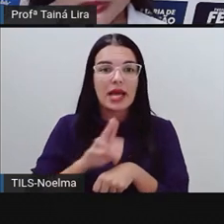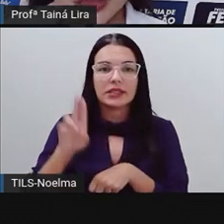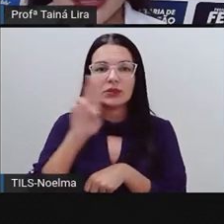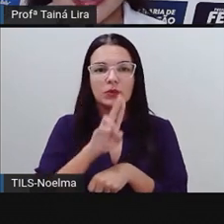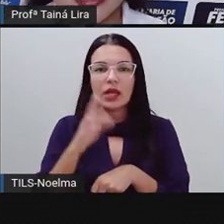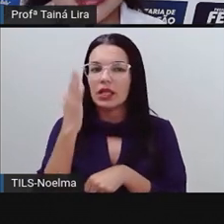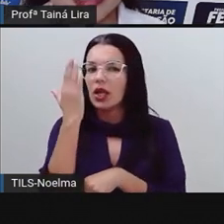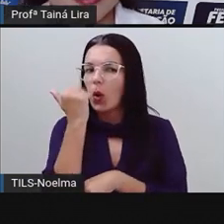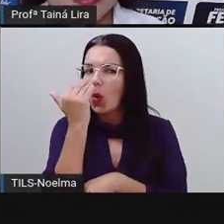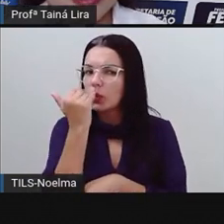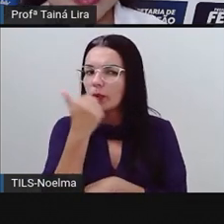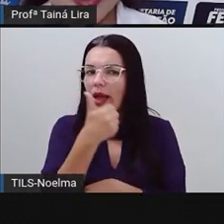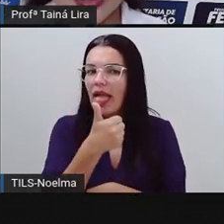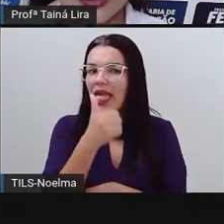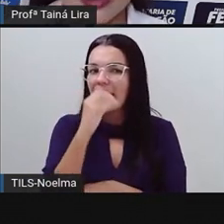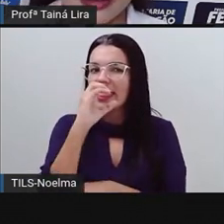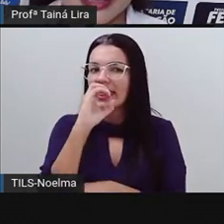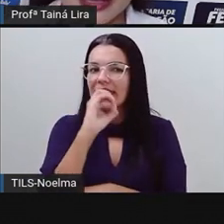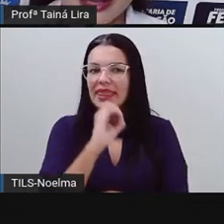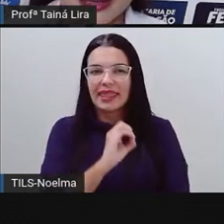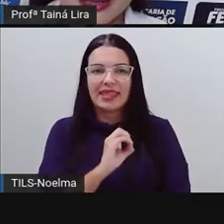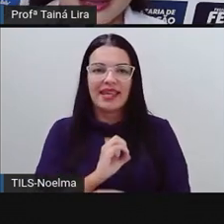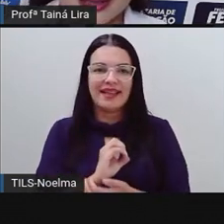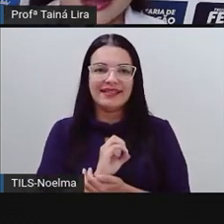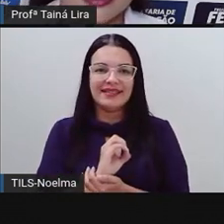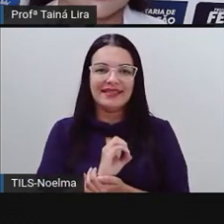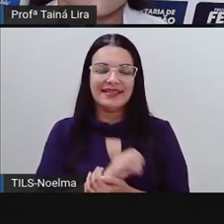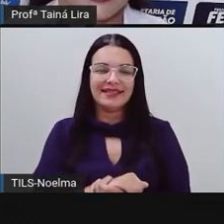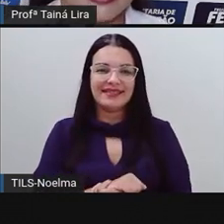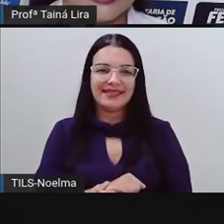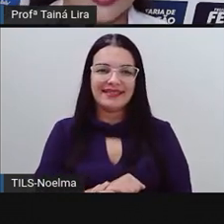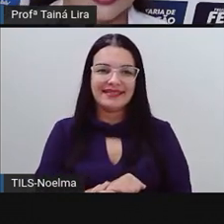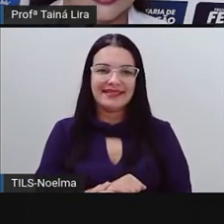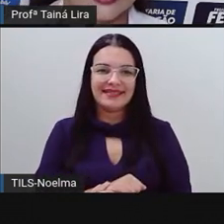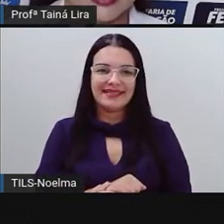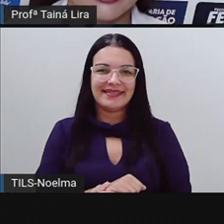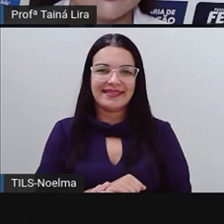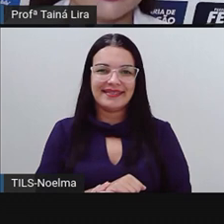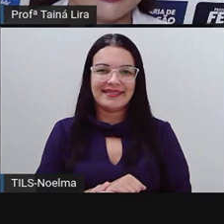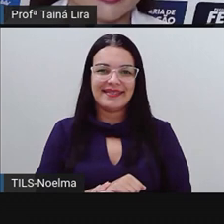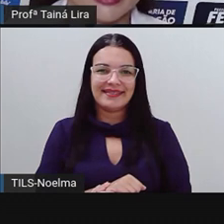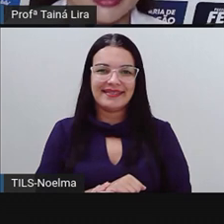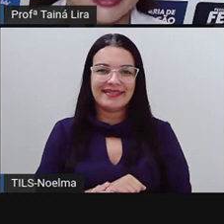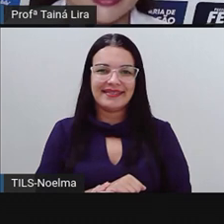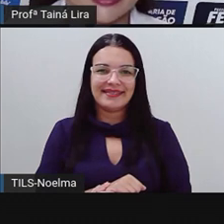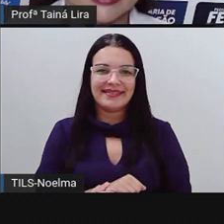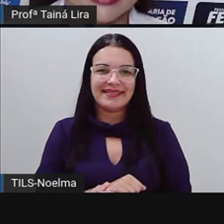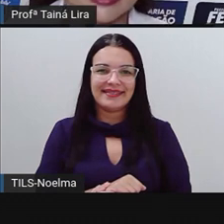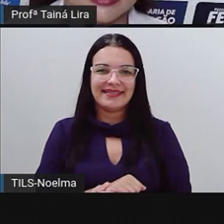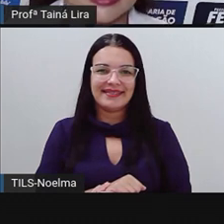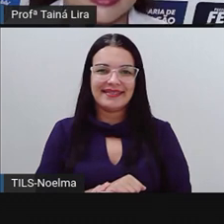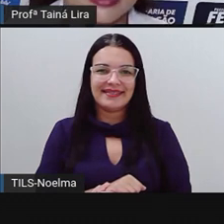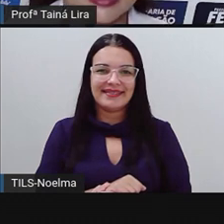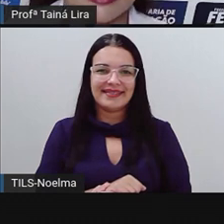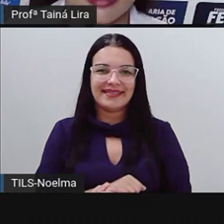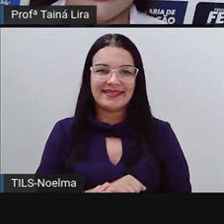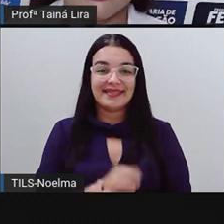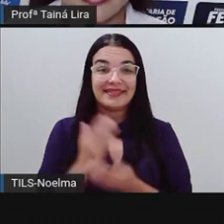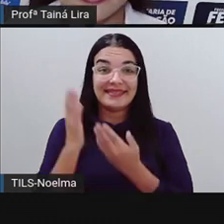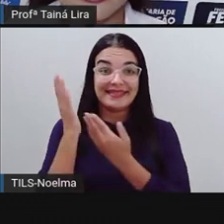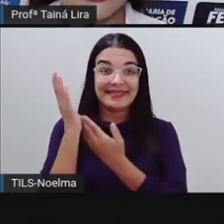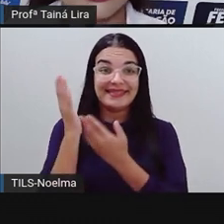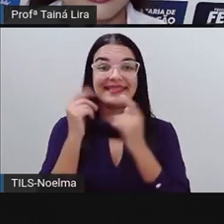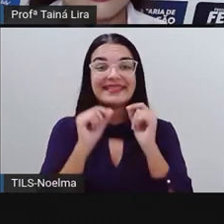consumida e ela teve quantos votos ali? Dez votos, né? Vamos lá. Então,